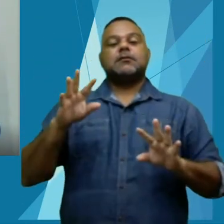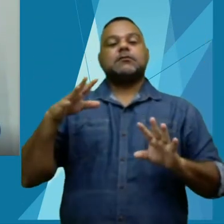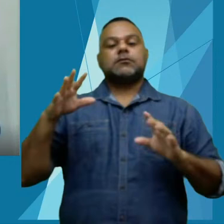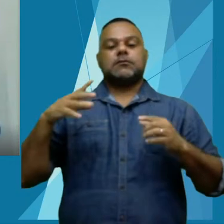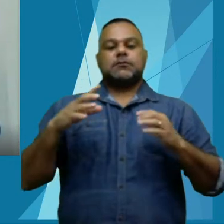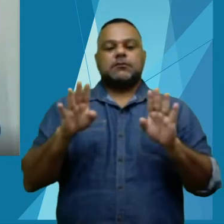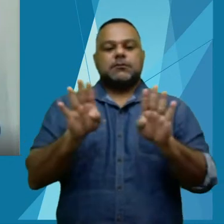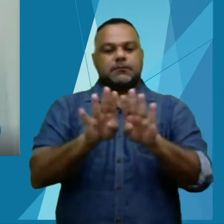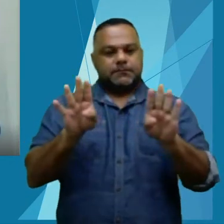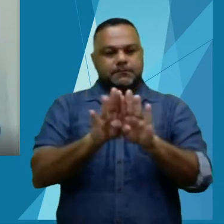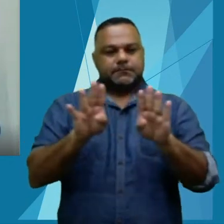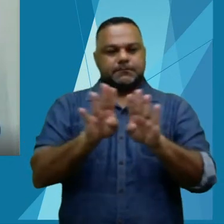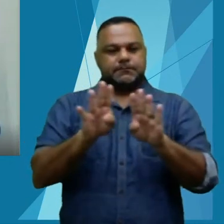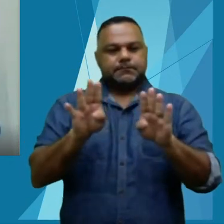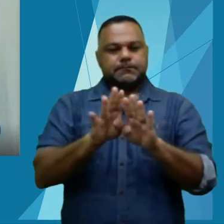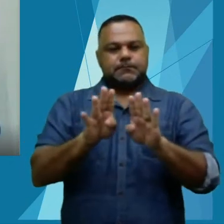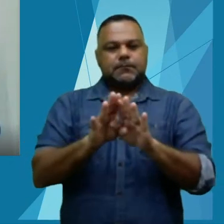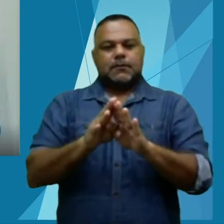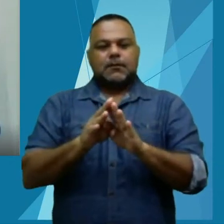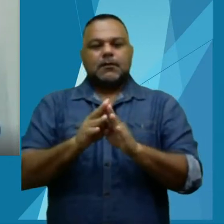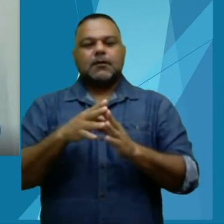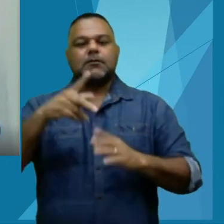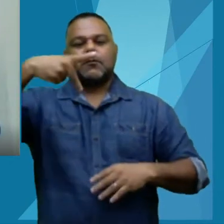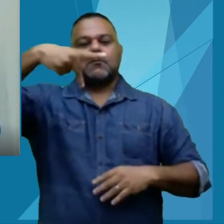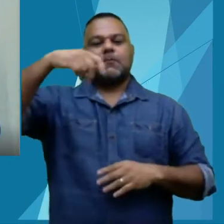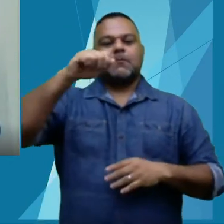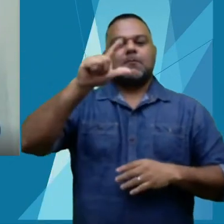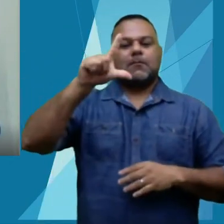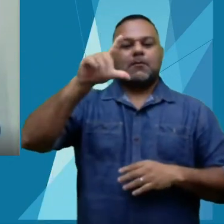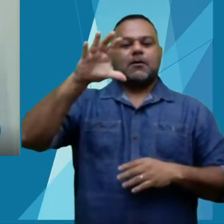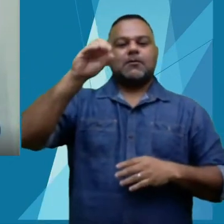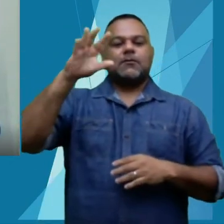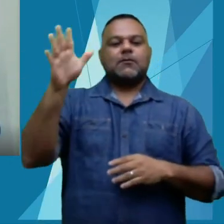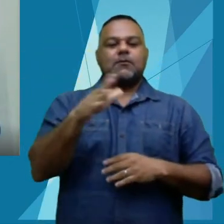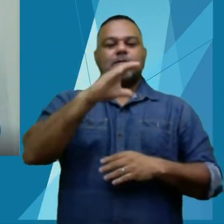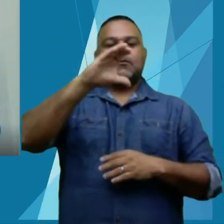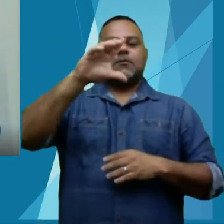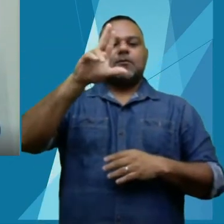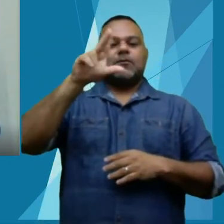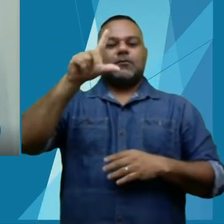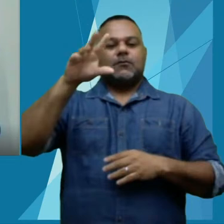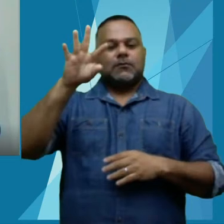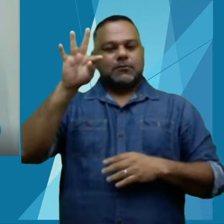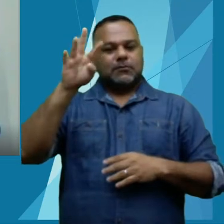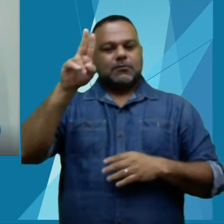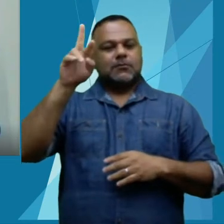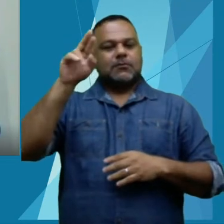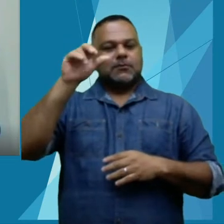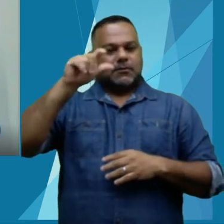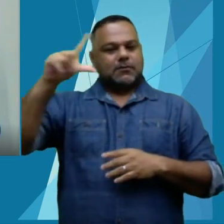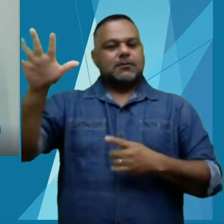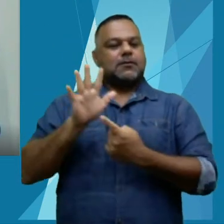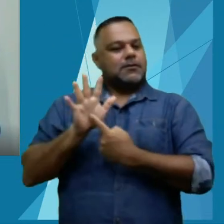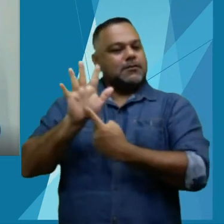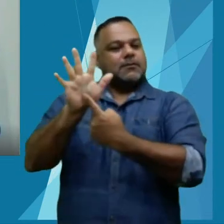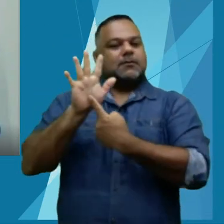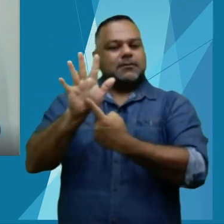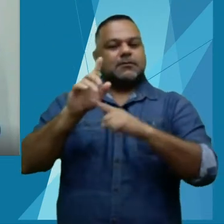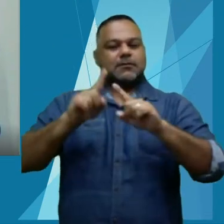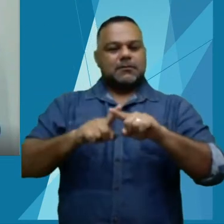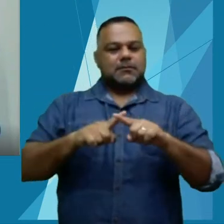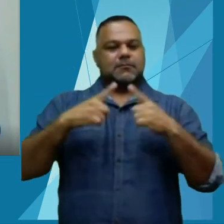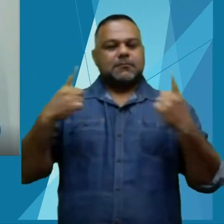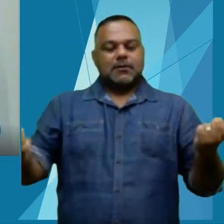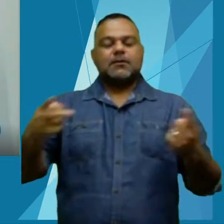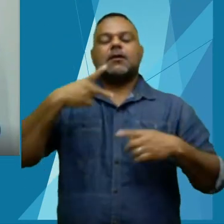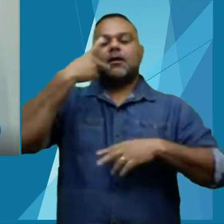além do tão esperado palco cultural que, em outras versões, acontecia presencialmente. Mas eu